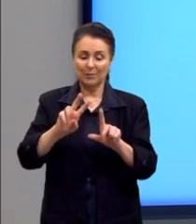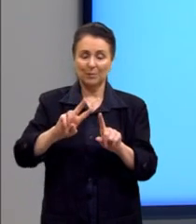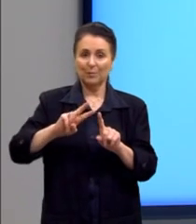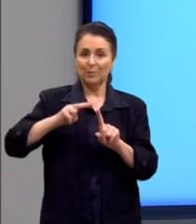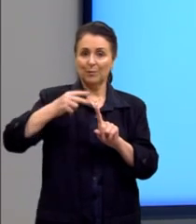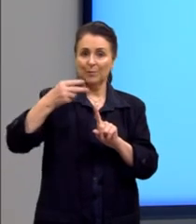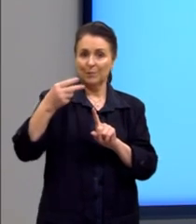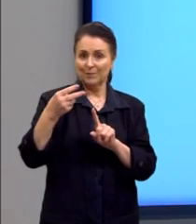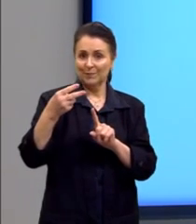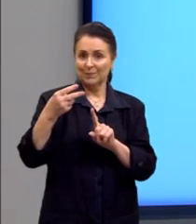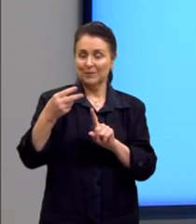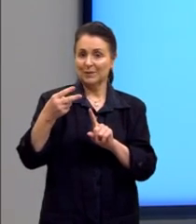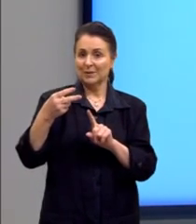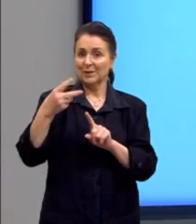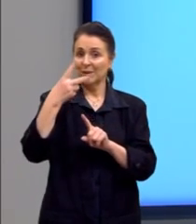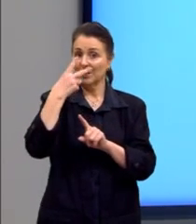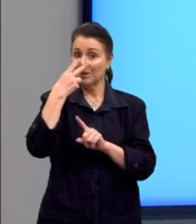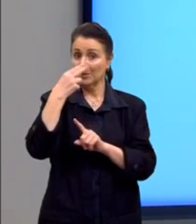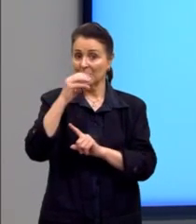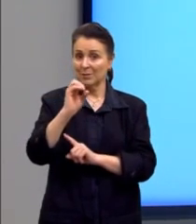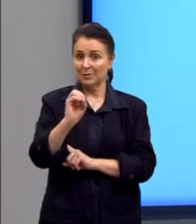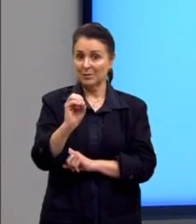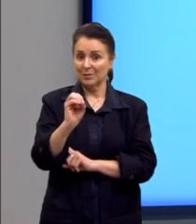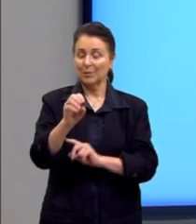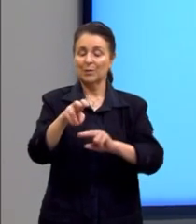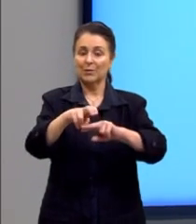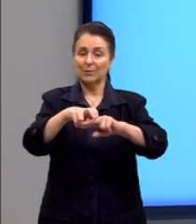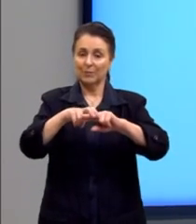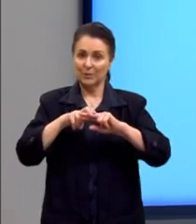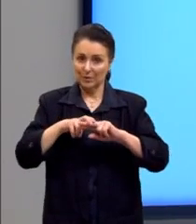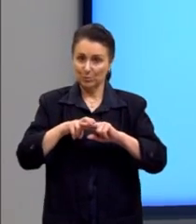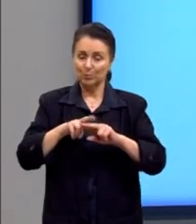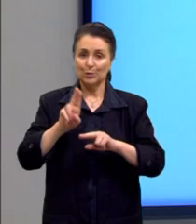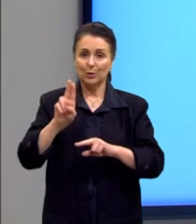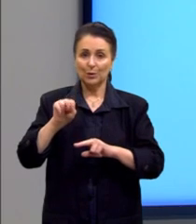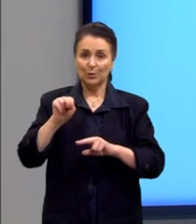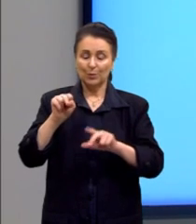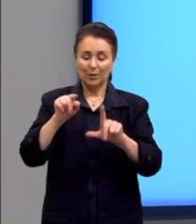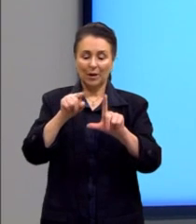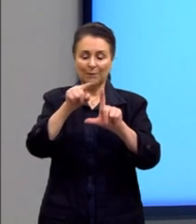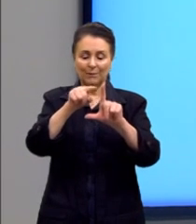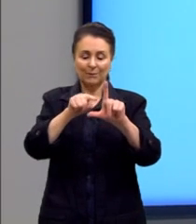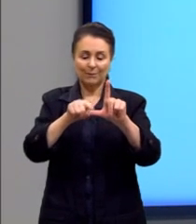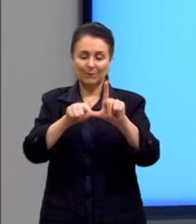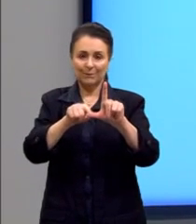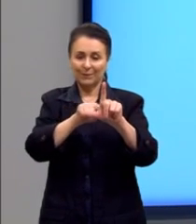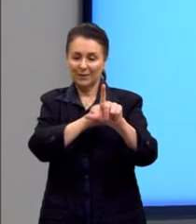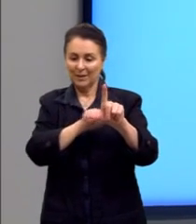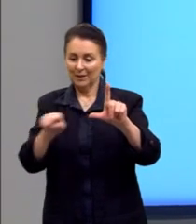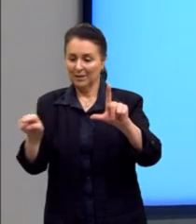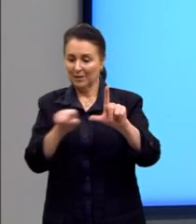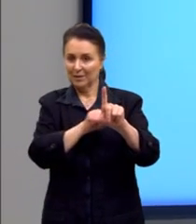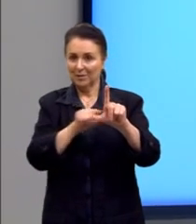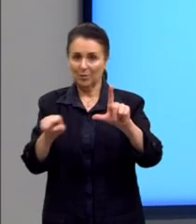seja, então, igual a zero, tá? Então, por isso, ele nunca corta o eixo horizontal.